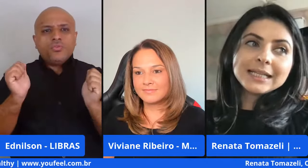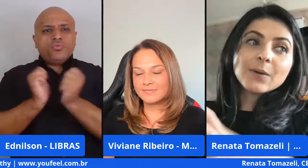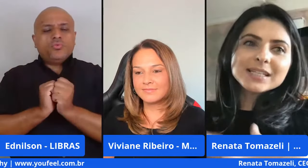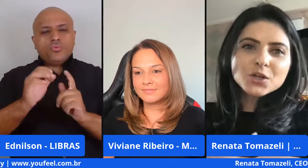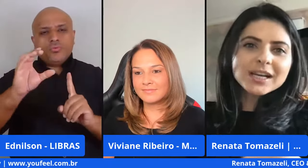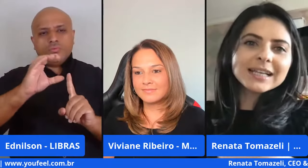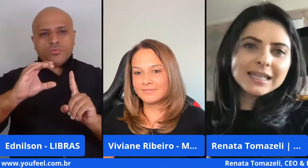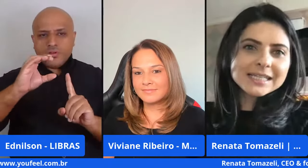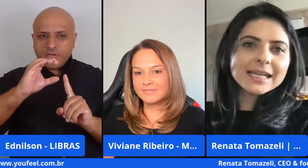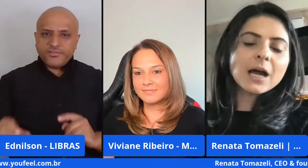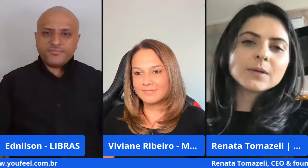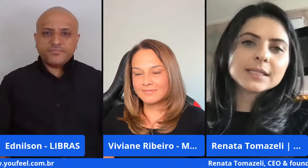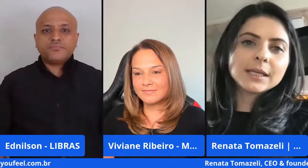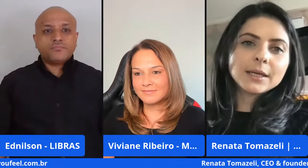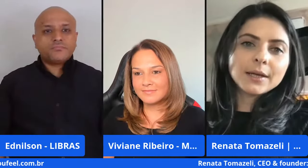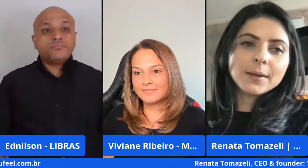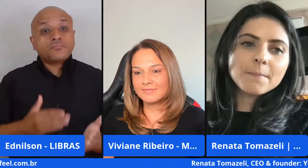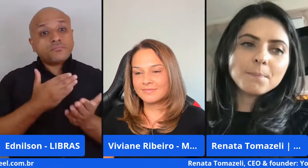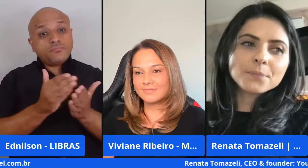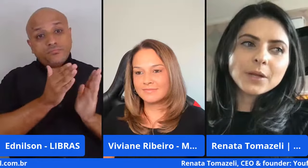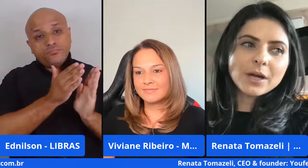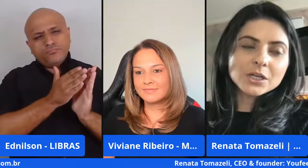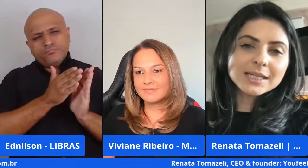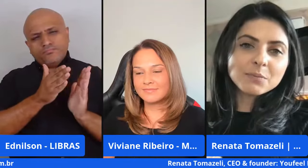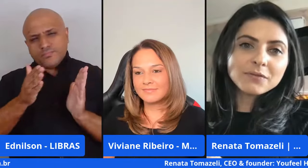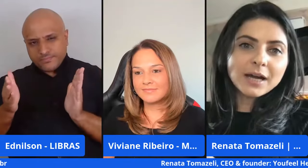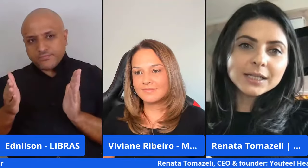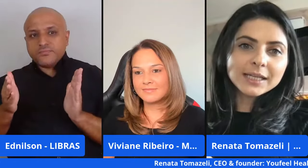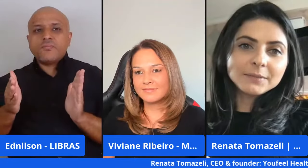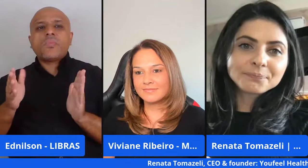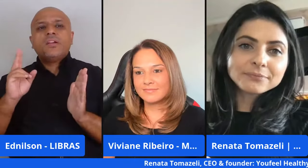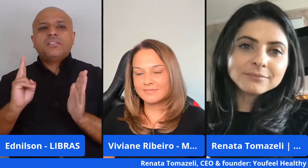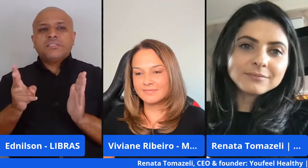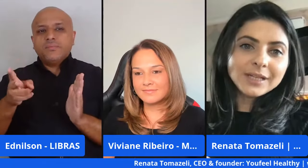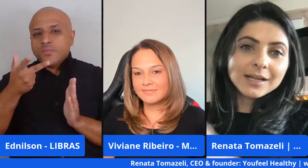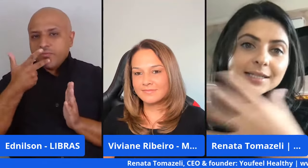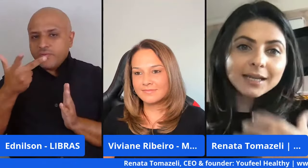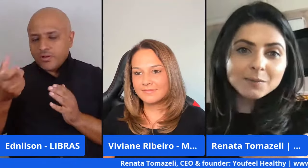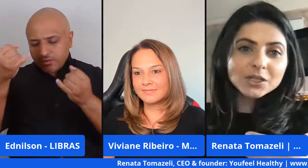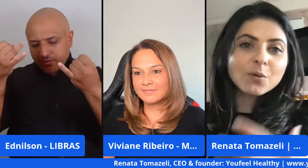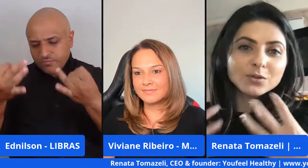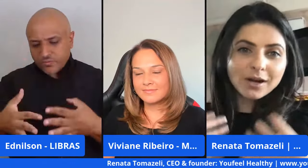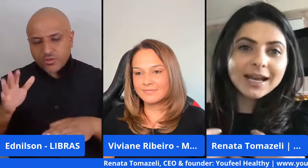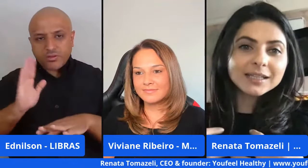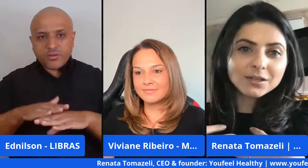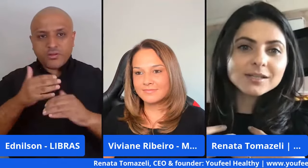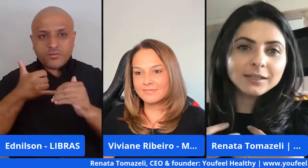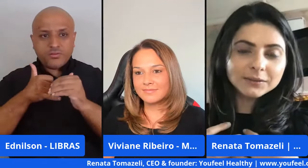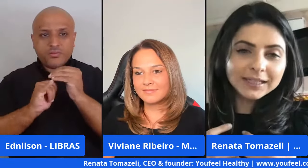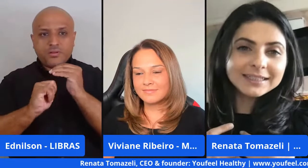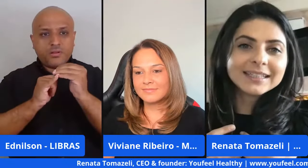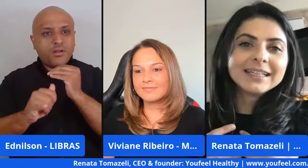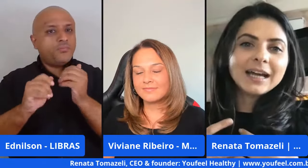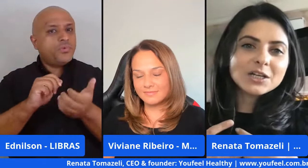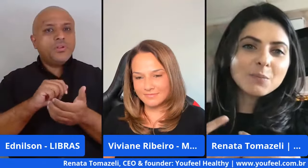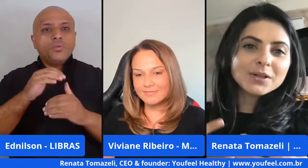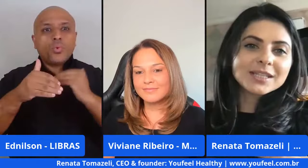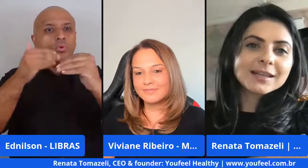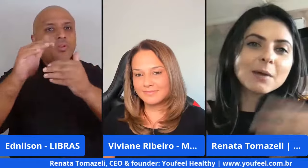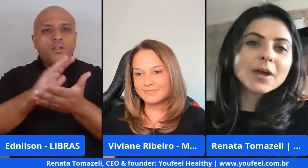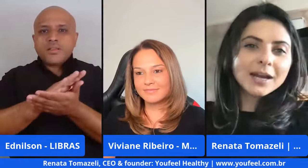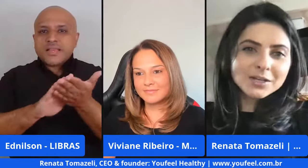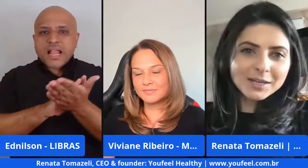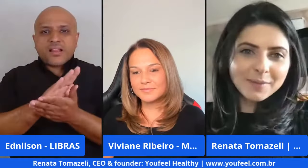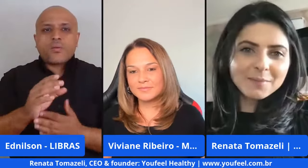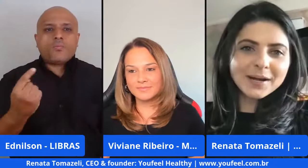então essa jornada inicial assim a gente sempre fala que nas startups a não constrói nada sozinho né a gente não